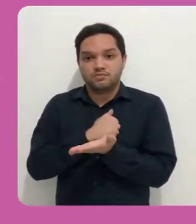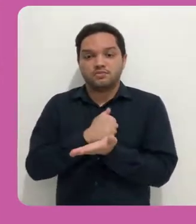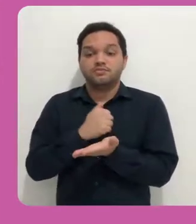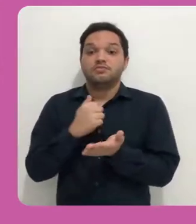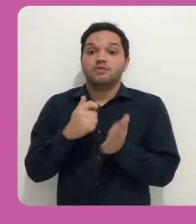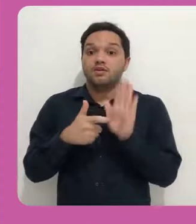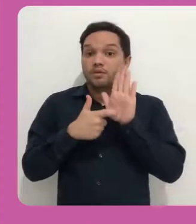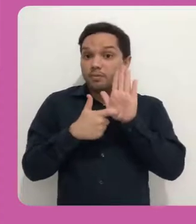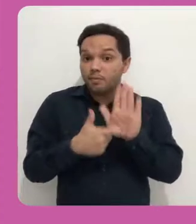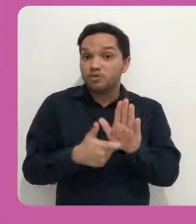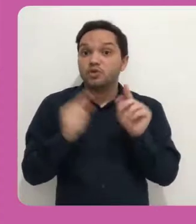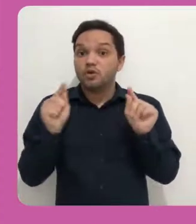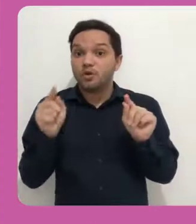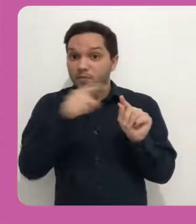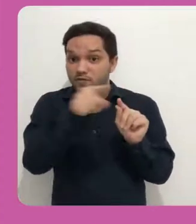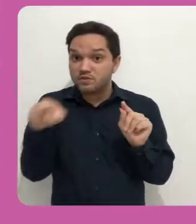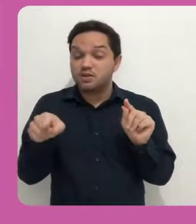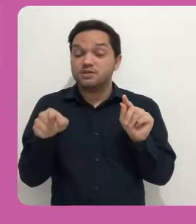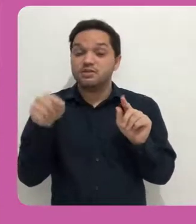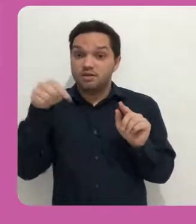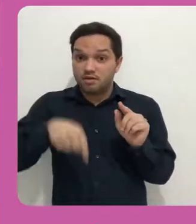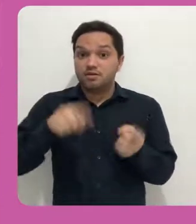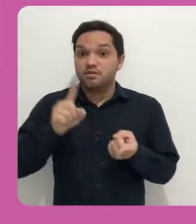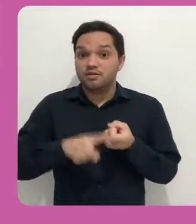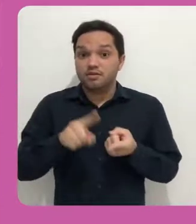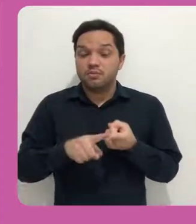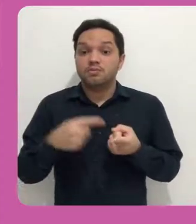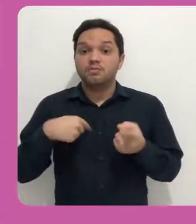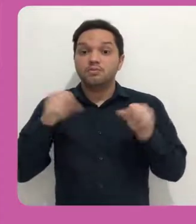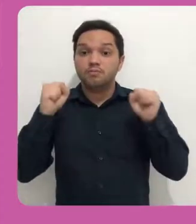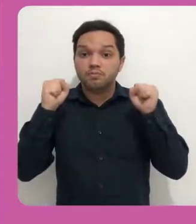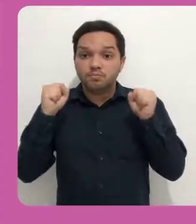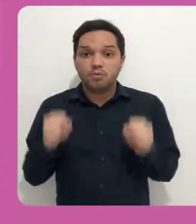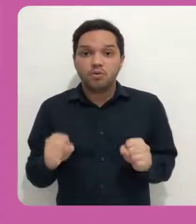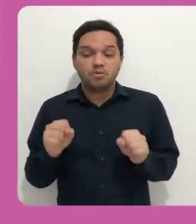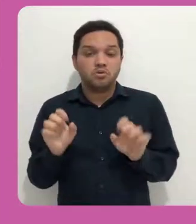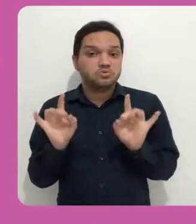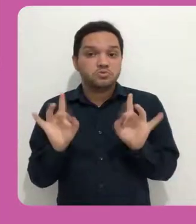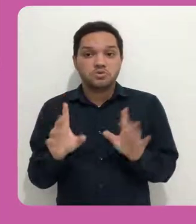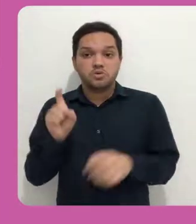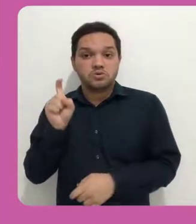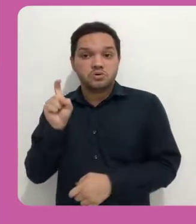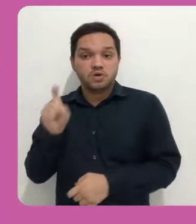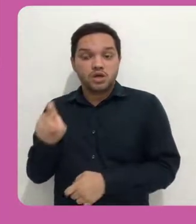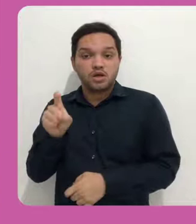simplesmente clicar sobre o meu arquivo e arrastar para esse espaço aqui.